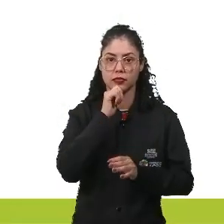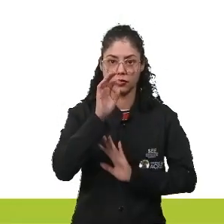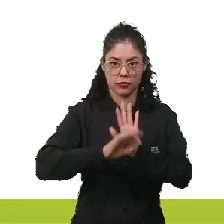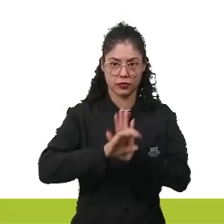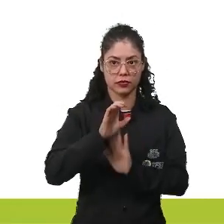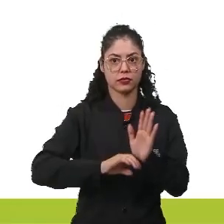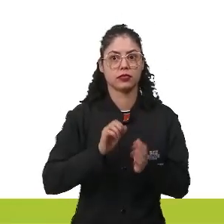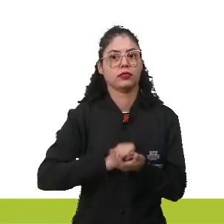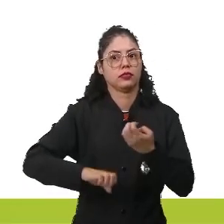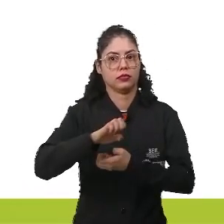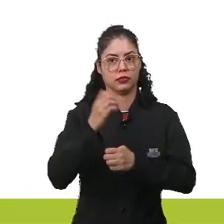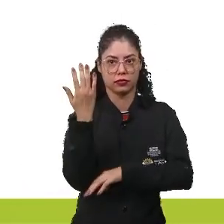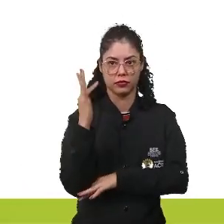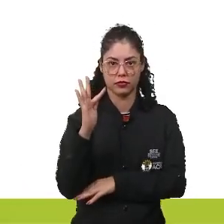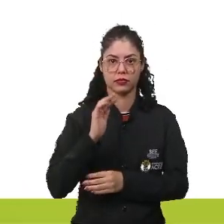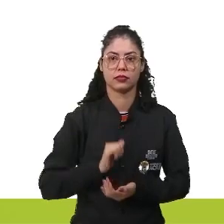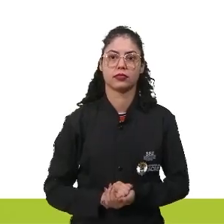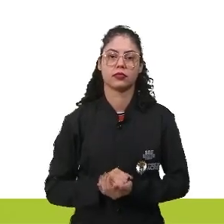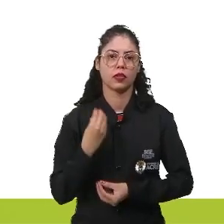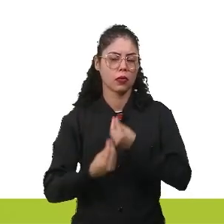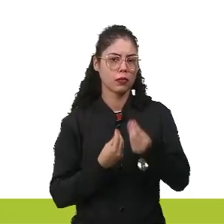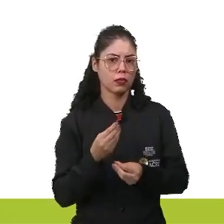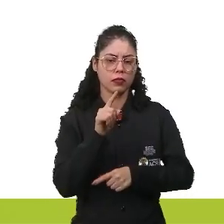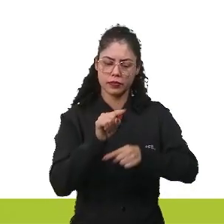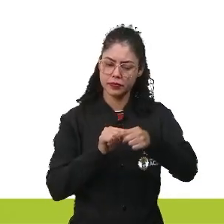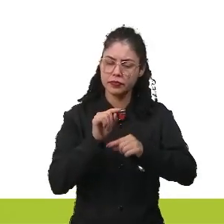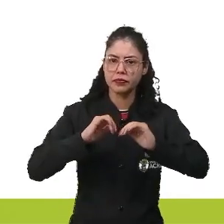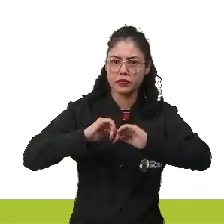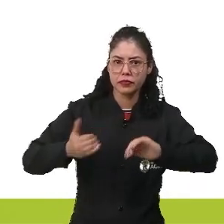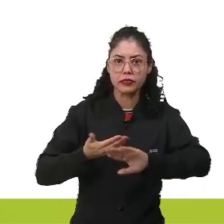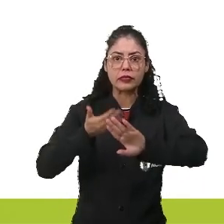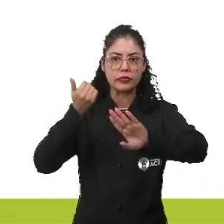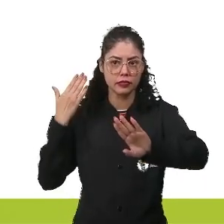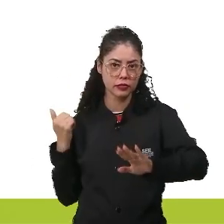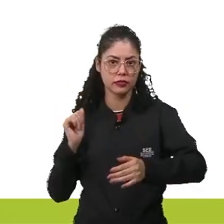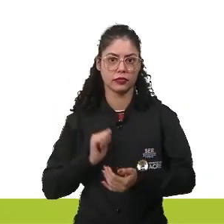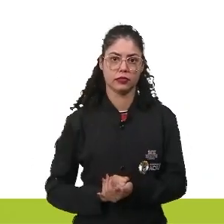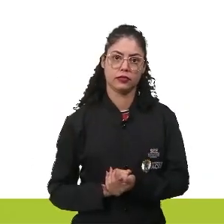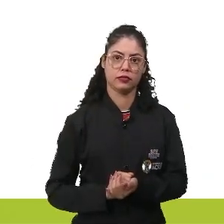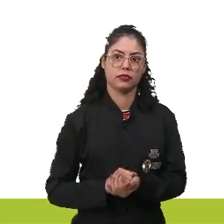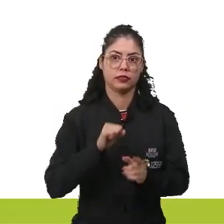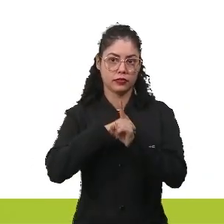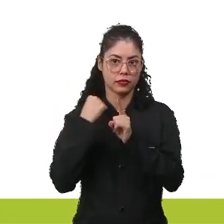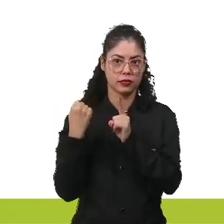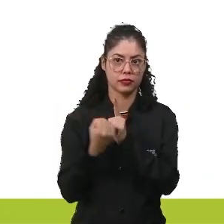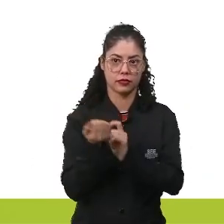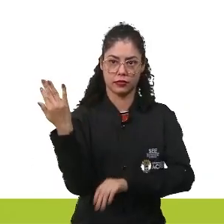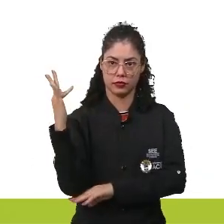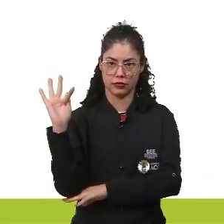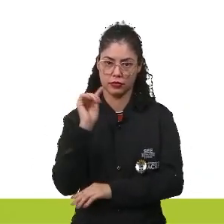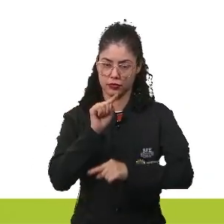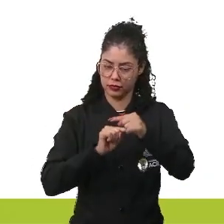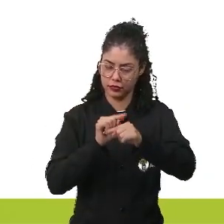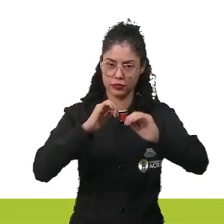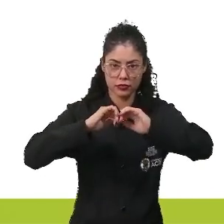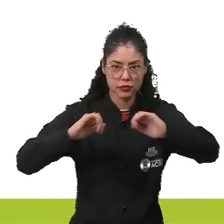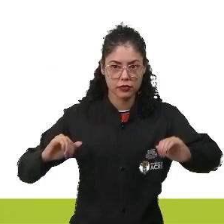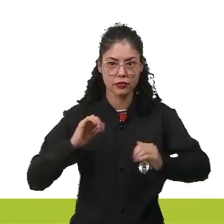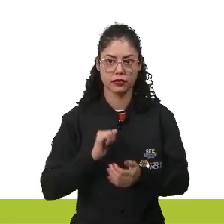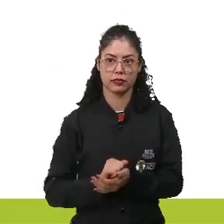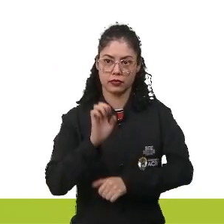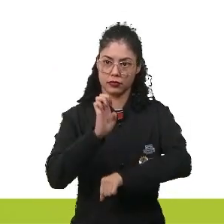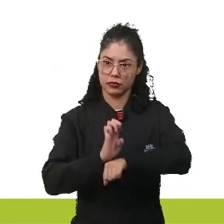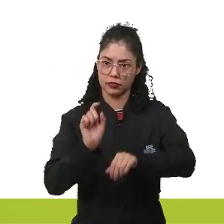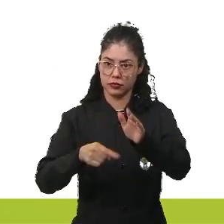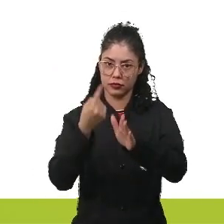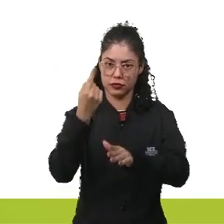pré-revolucionária. Como que era dividida a sociedade francesa lá no século XVIII? A sociedade francesa era dividida em estados,